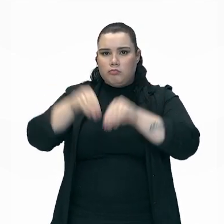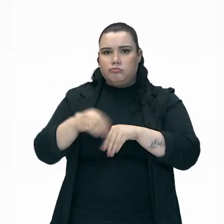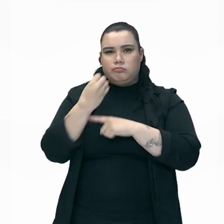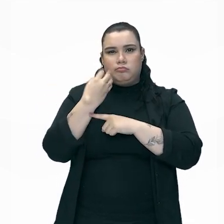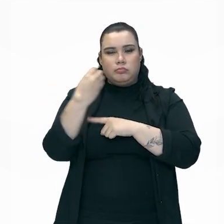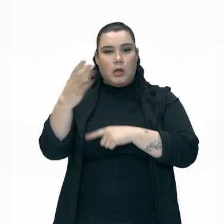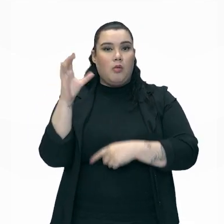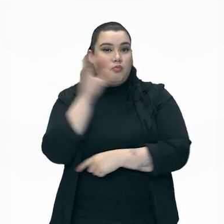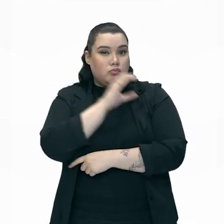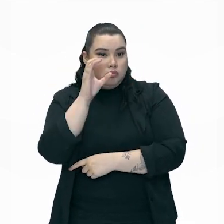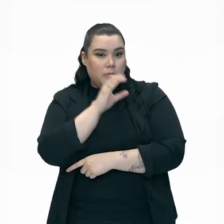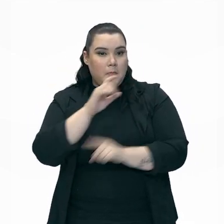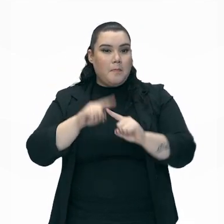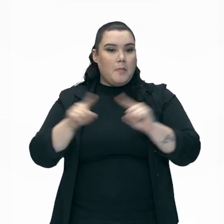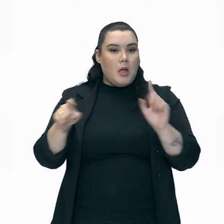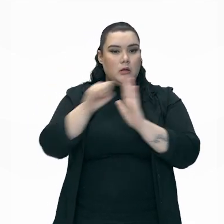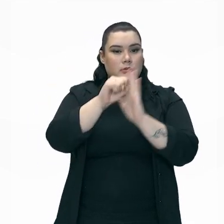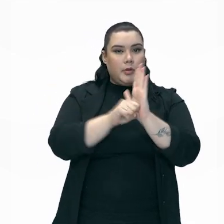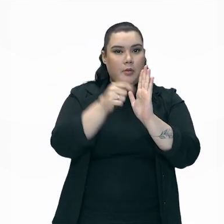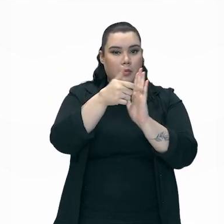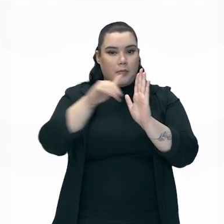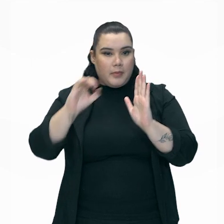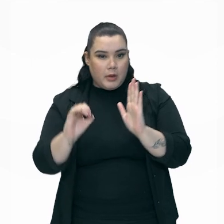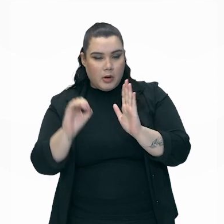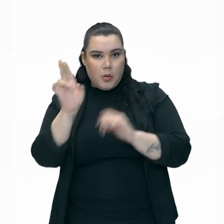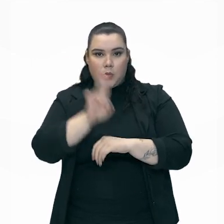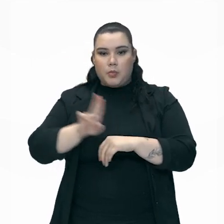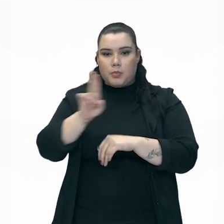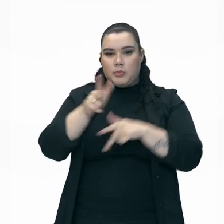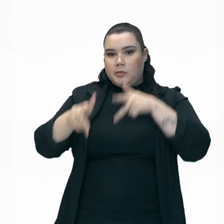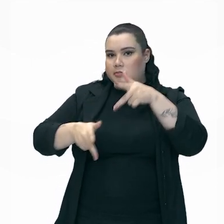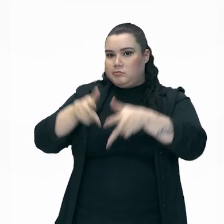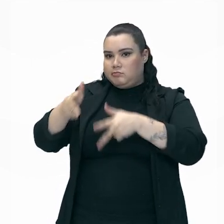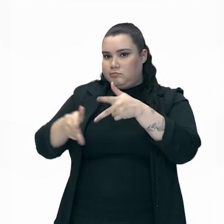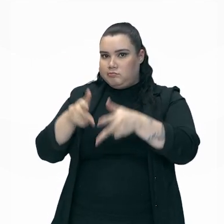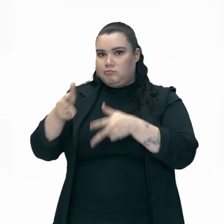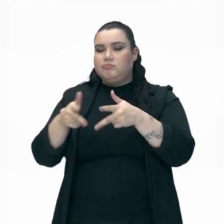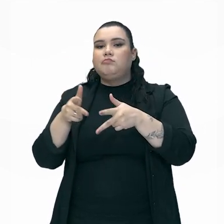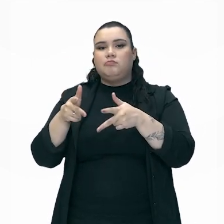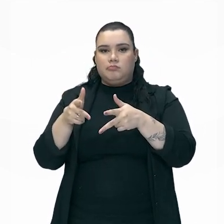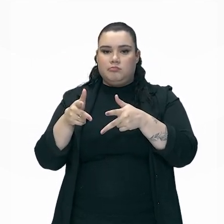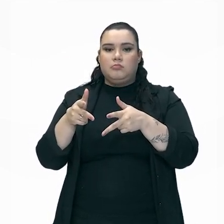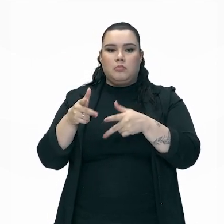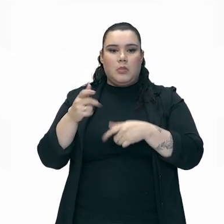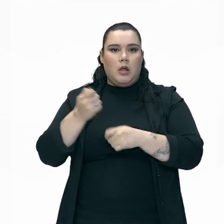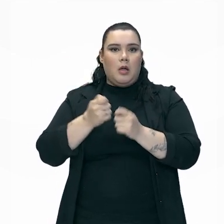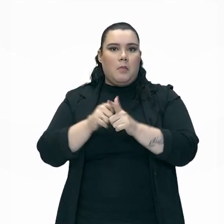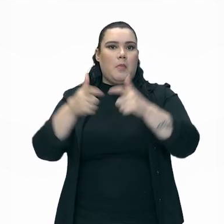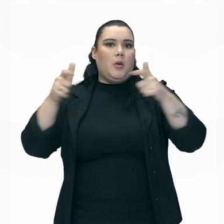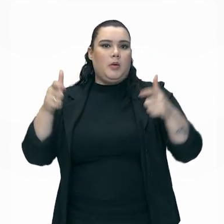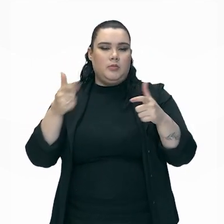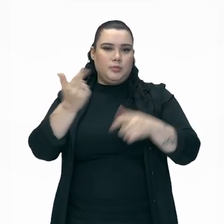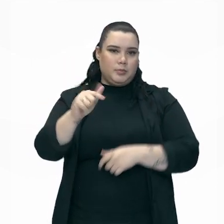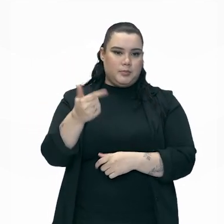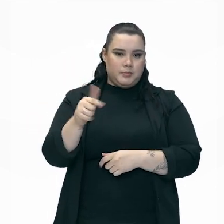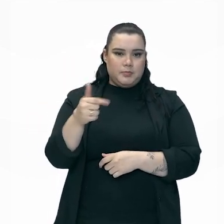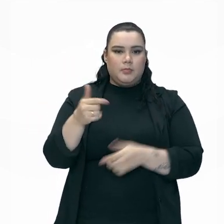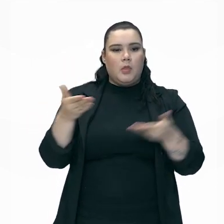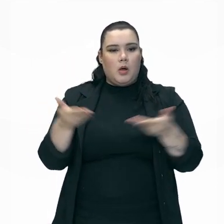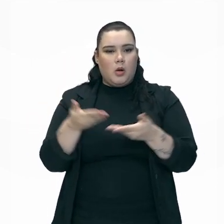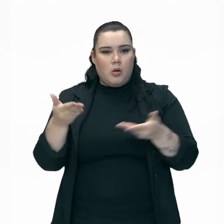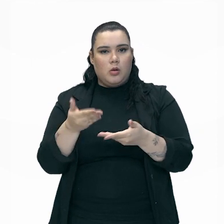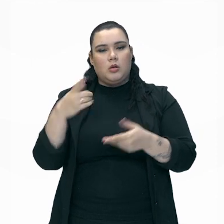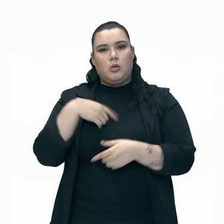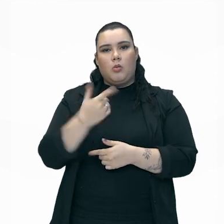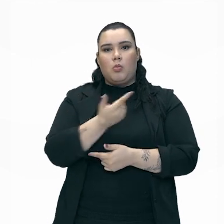por volta do século XX, já não se usa mais o trem, a locomotiva a vapor em grande quantidade. Hoje em dia, outros